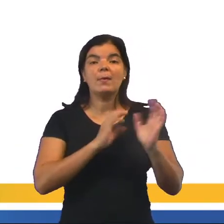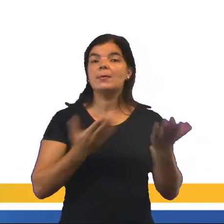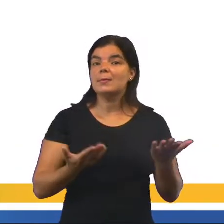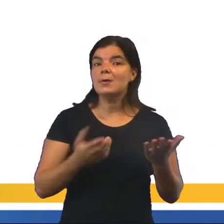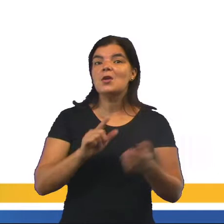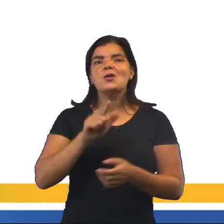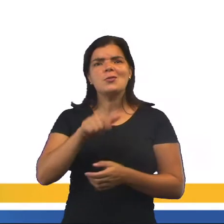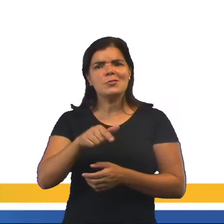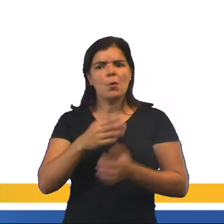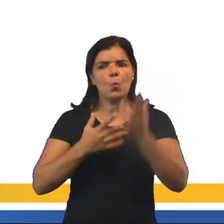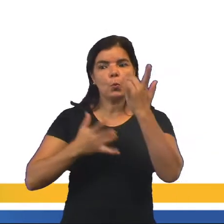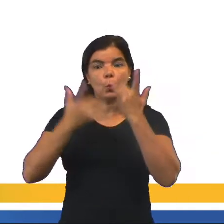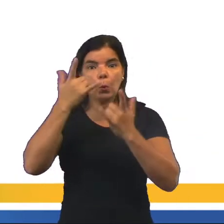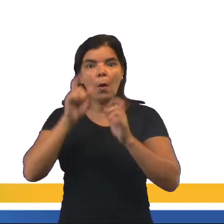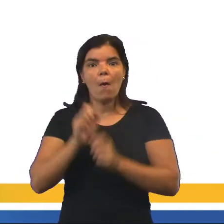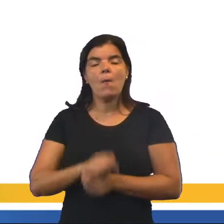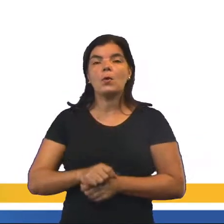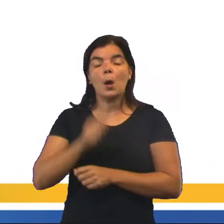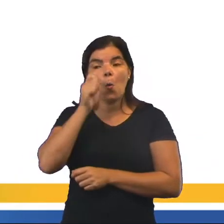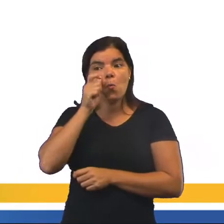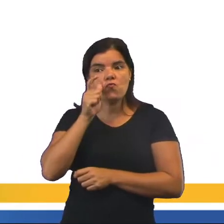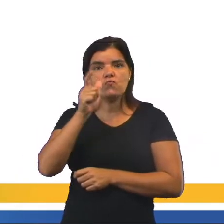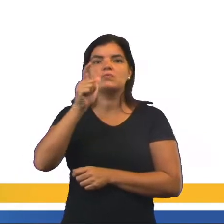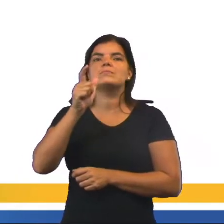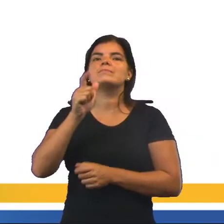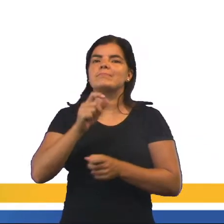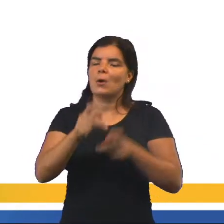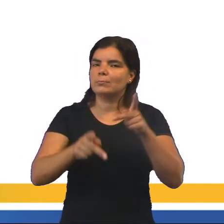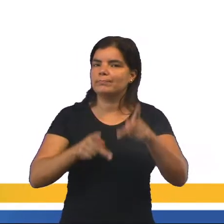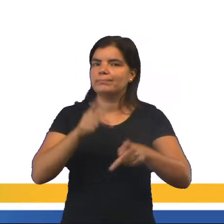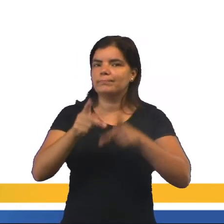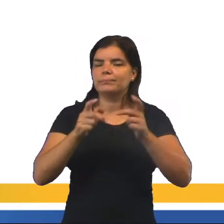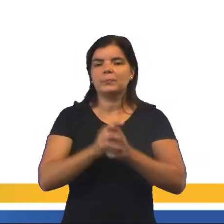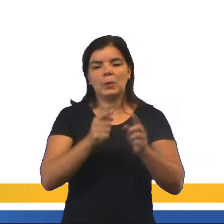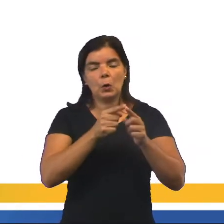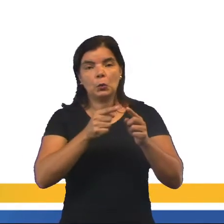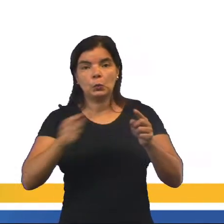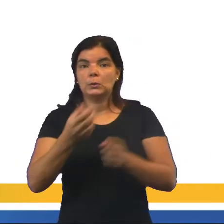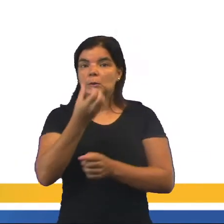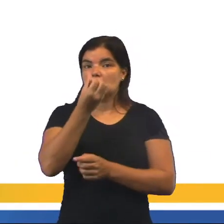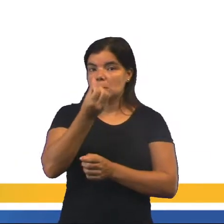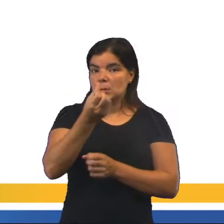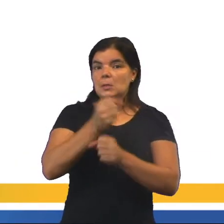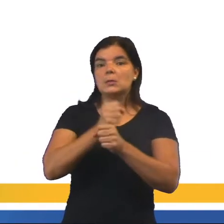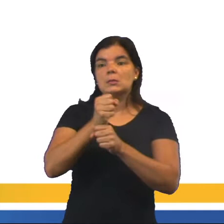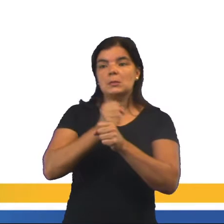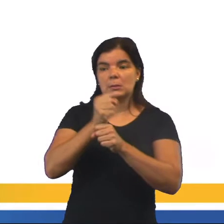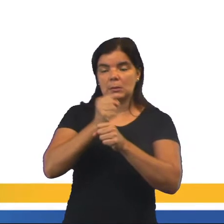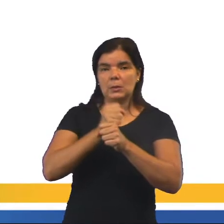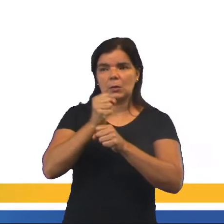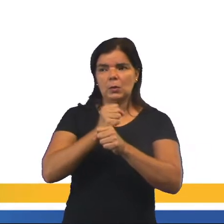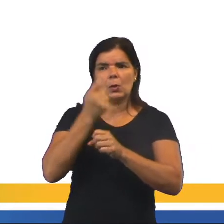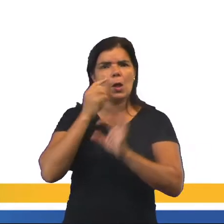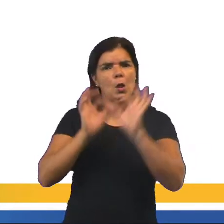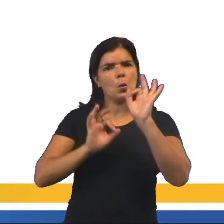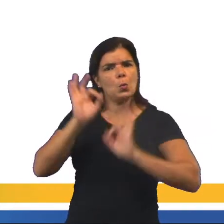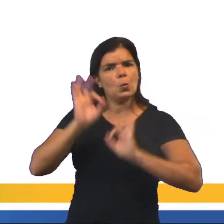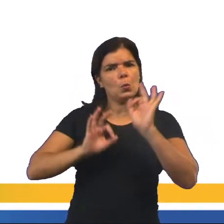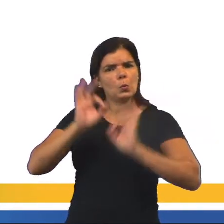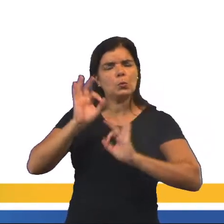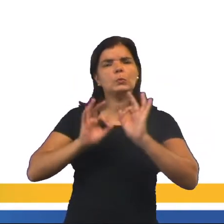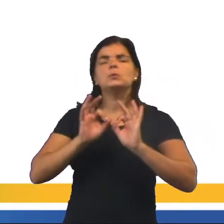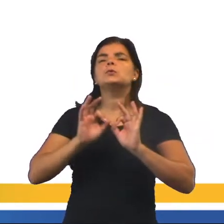vendas, então isso atraía lucro para esses povos. Durante seis anos, eles construíram,